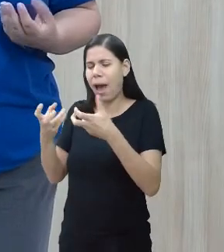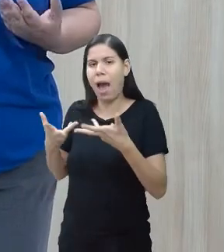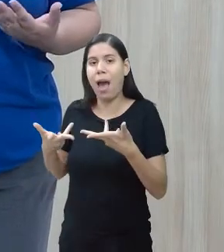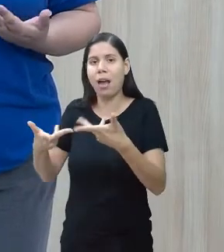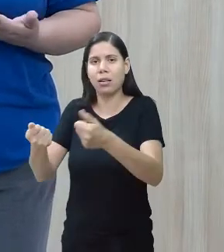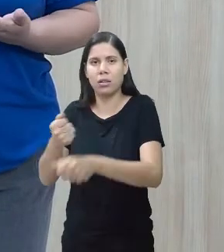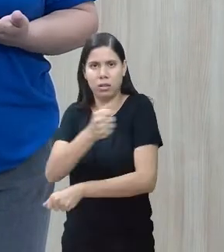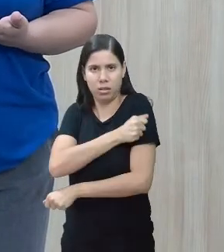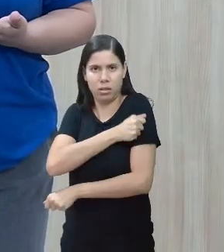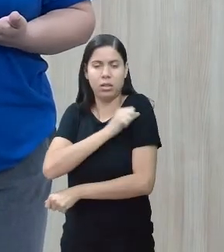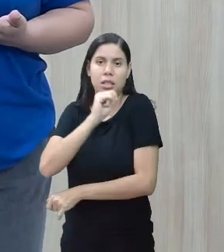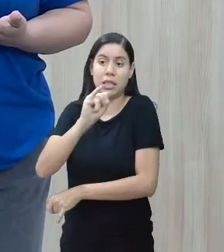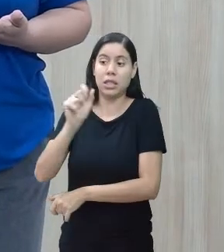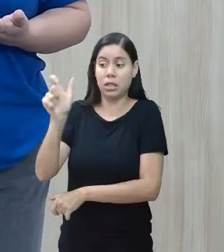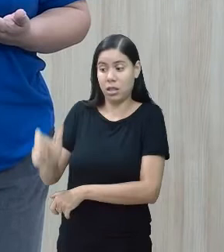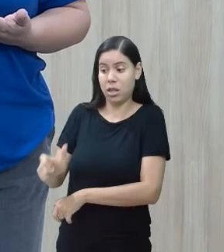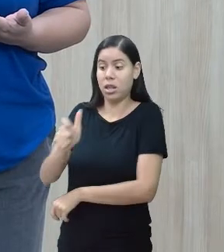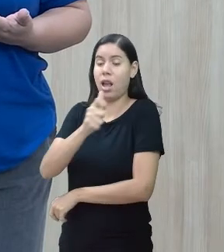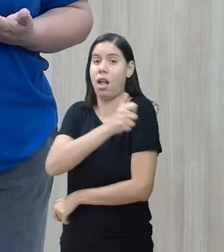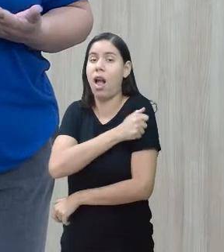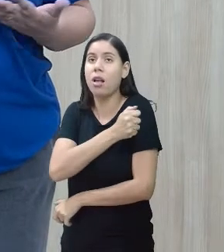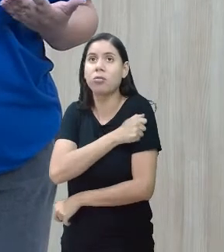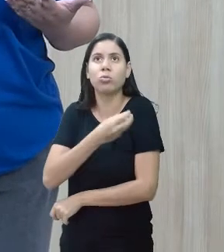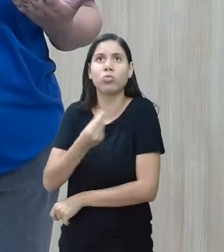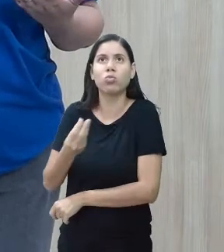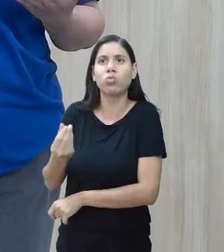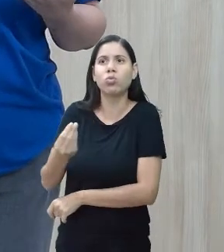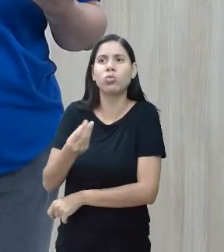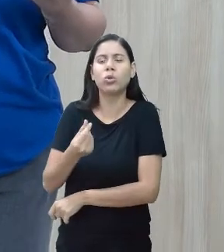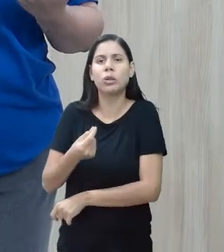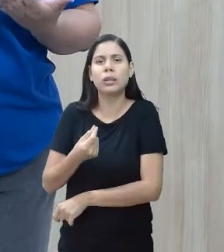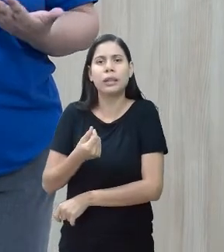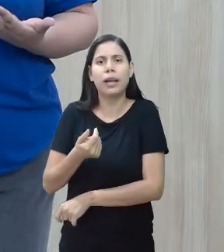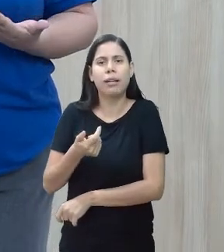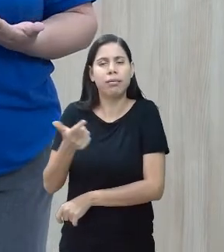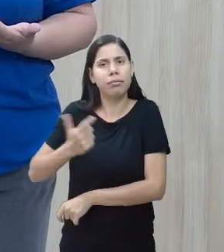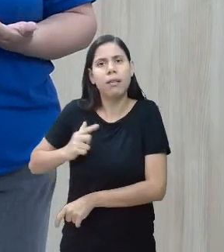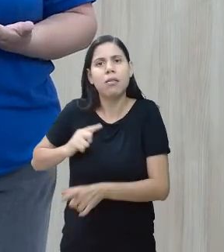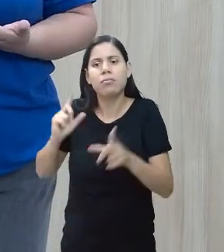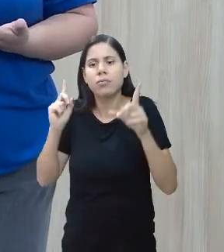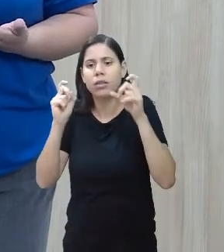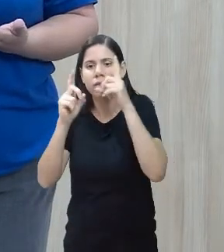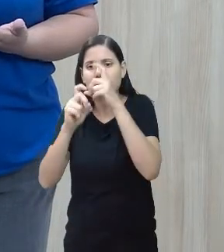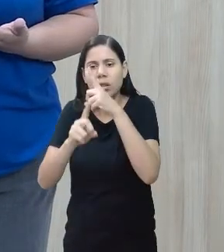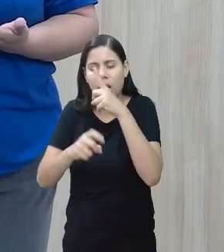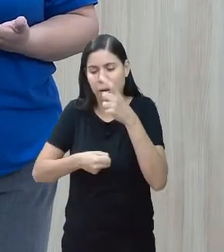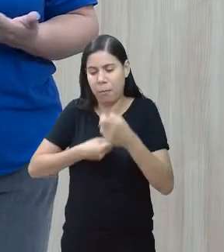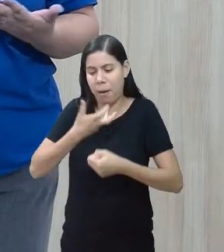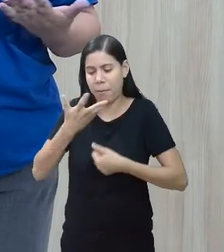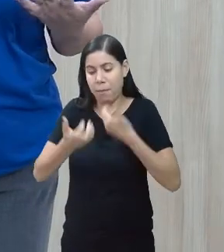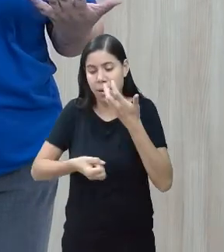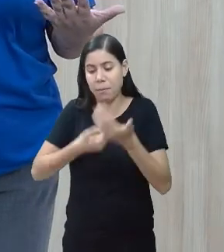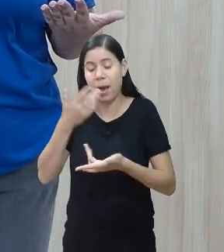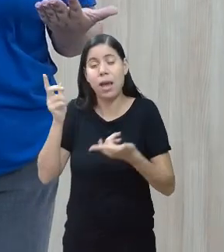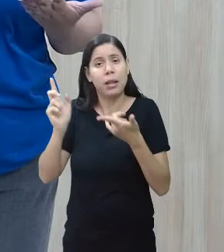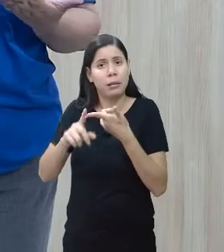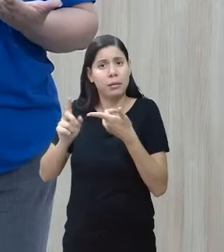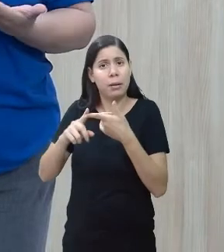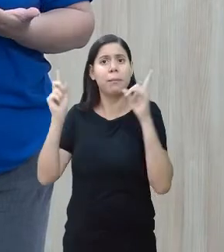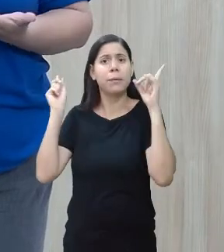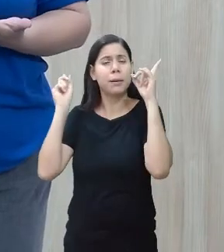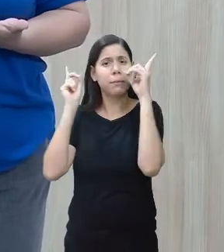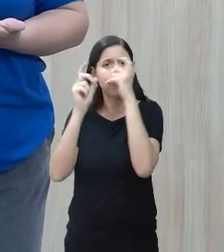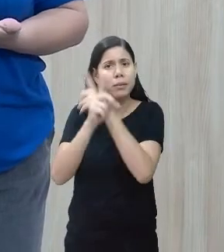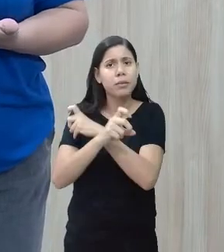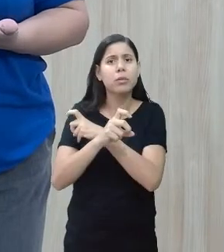Se esse estudante, ele não apenas tem essa dificuldade na fala, na comunicação, ele está ali